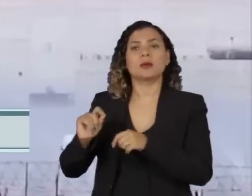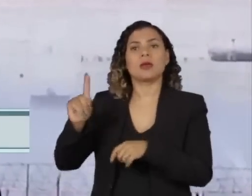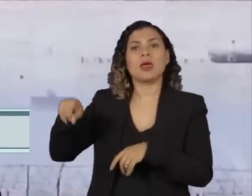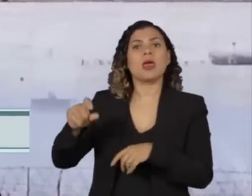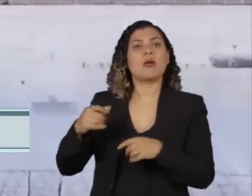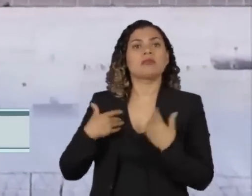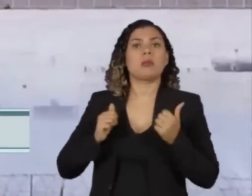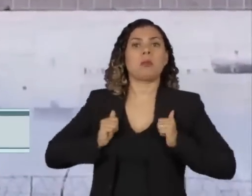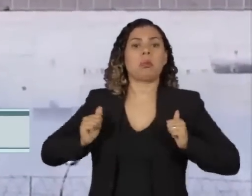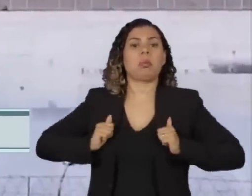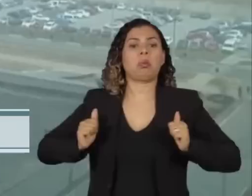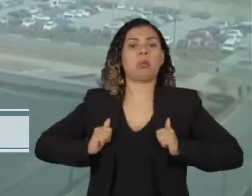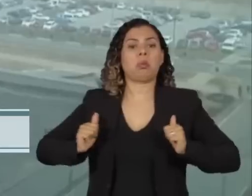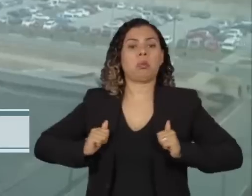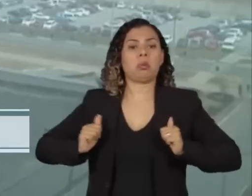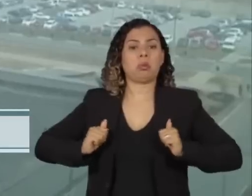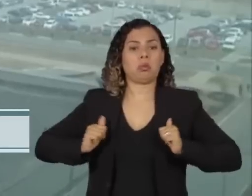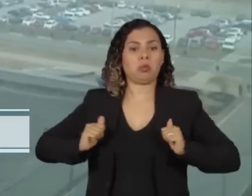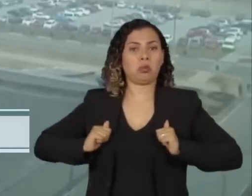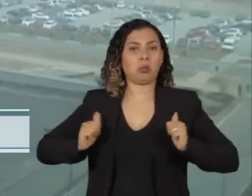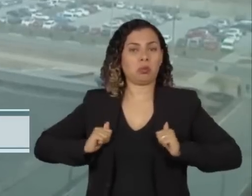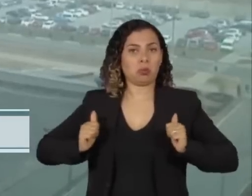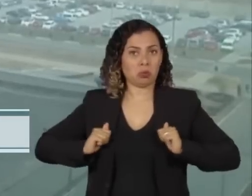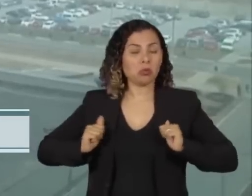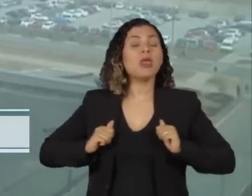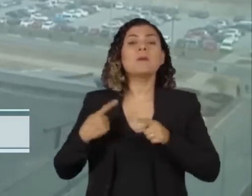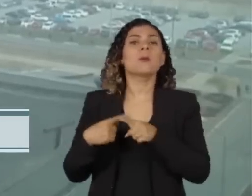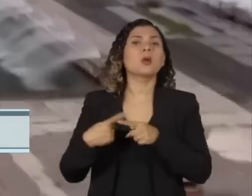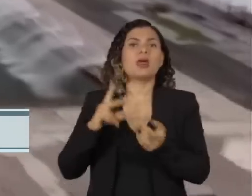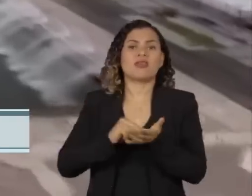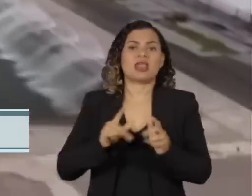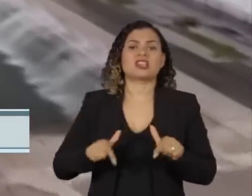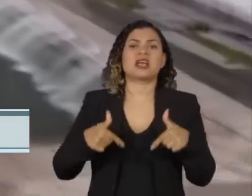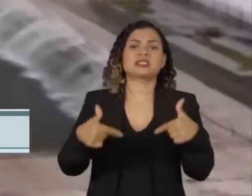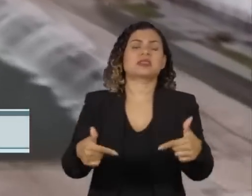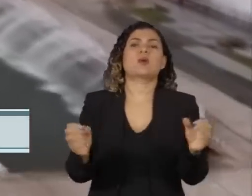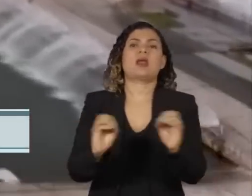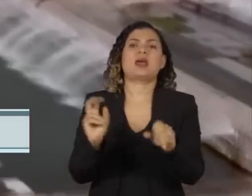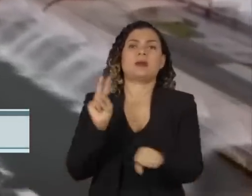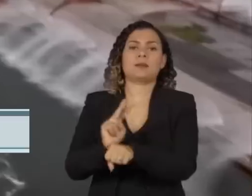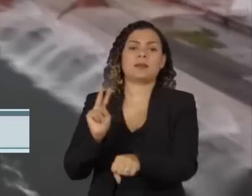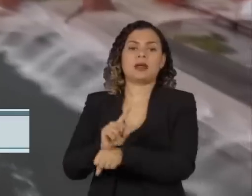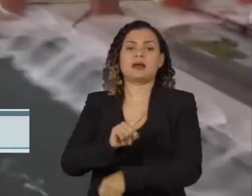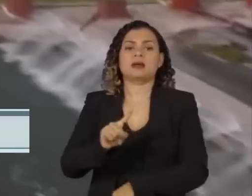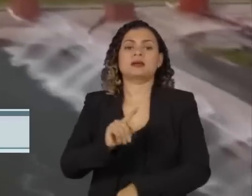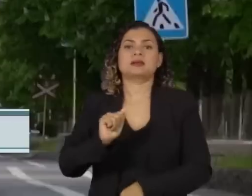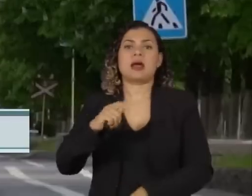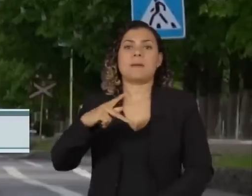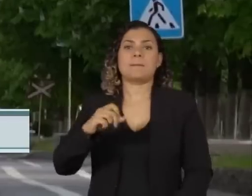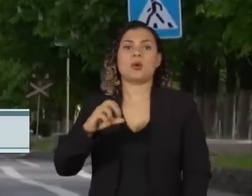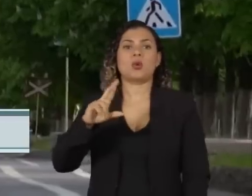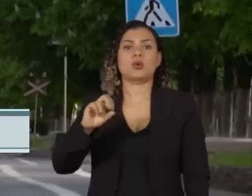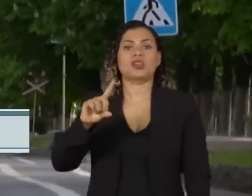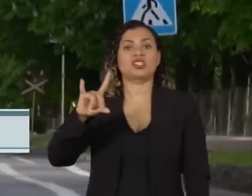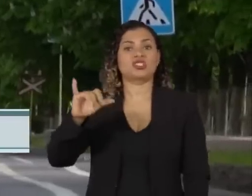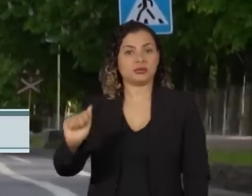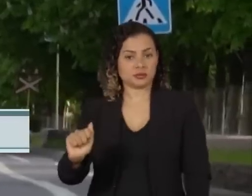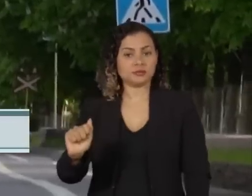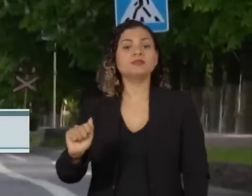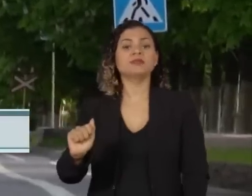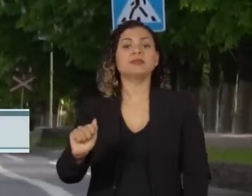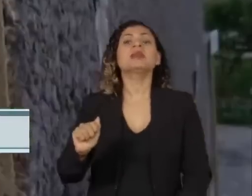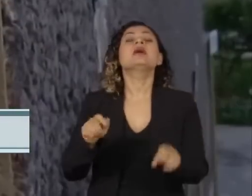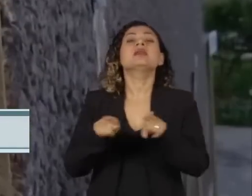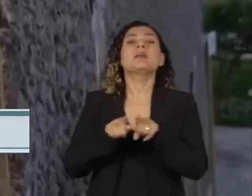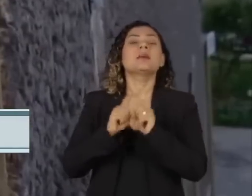complacente, por não tomar medidas que, de fato, protejam a usina nuclear de Zaporígia. Com os ataques da